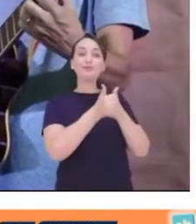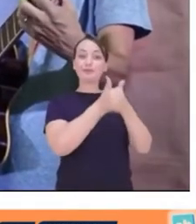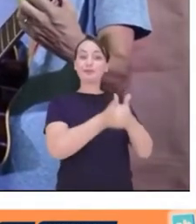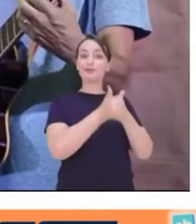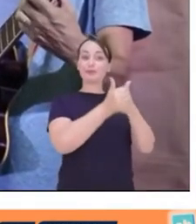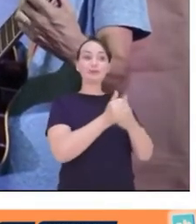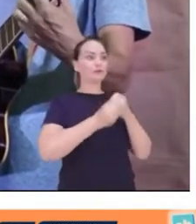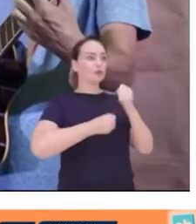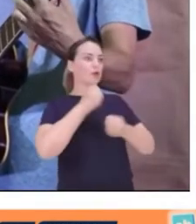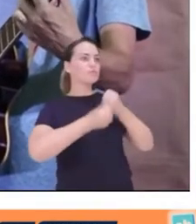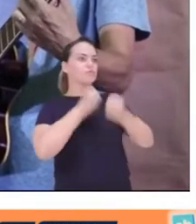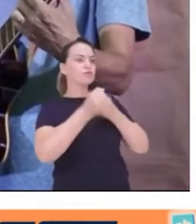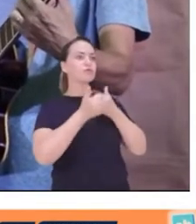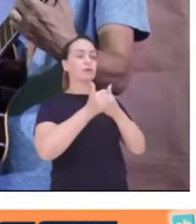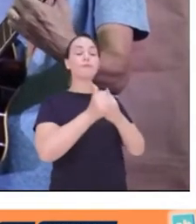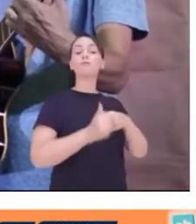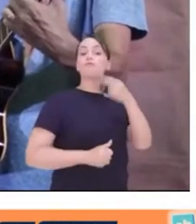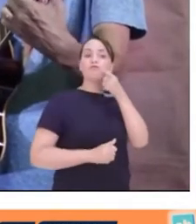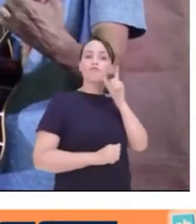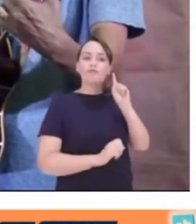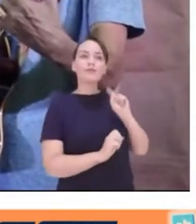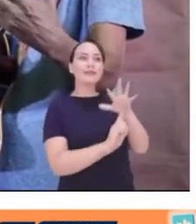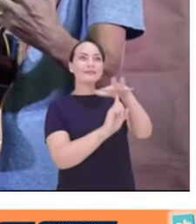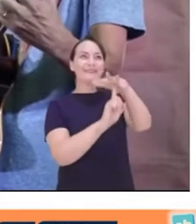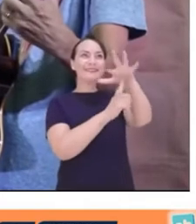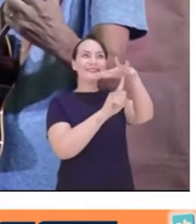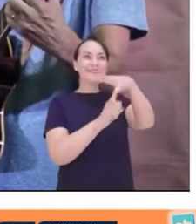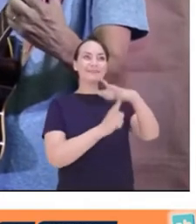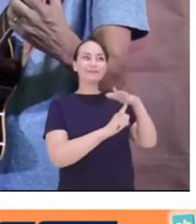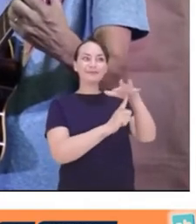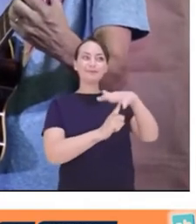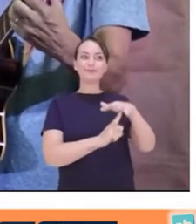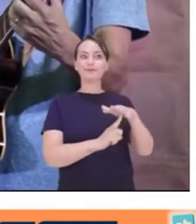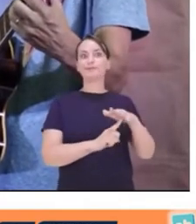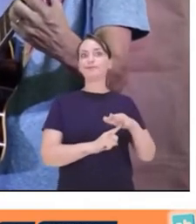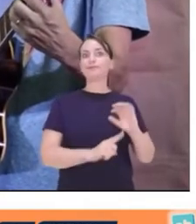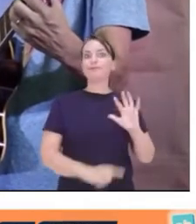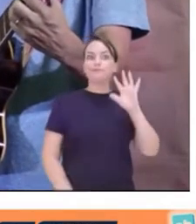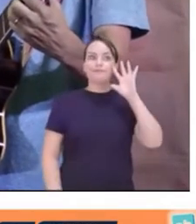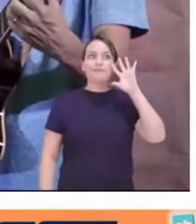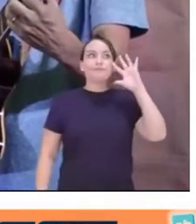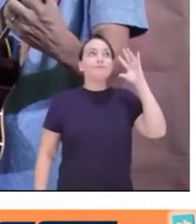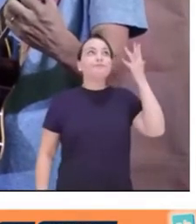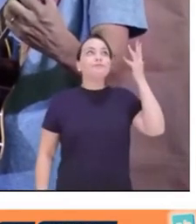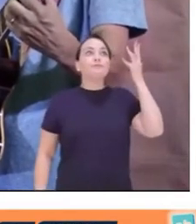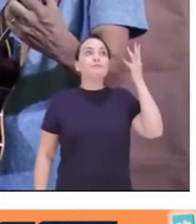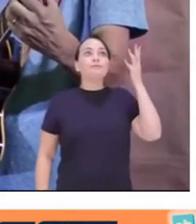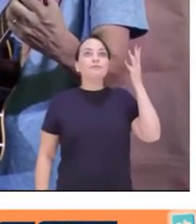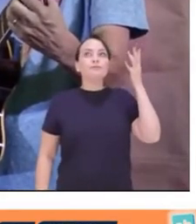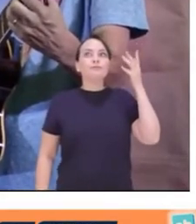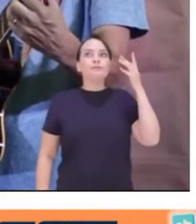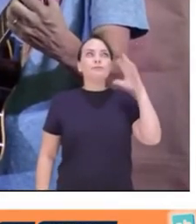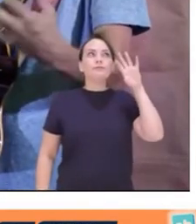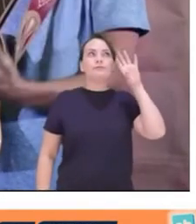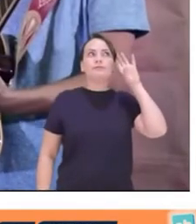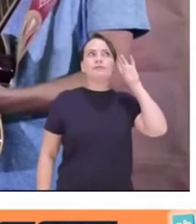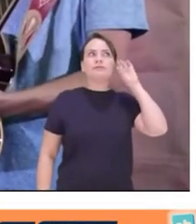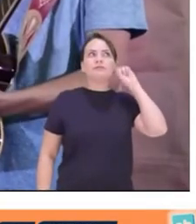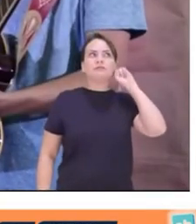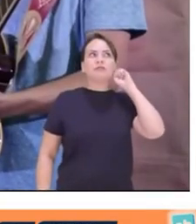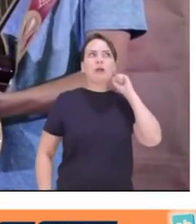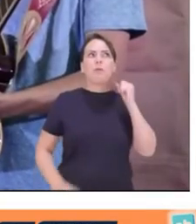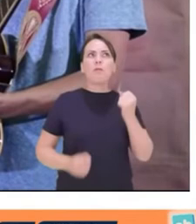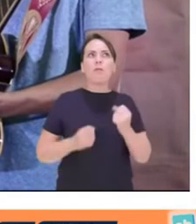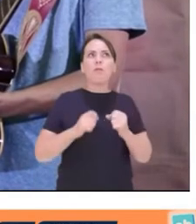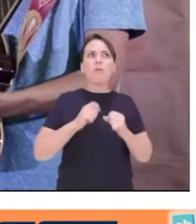Manuel para ver se conseguia pegar o tal helicóptero. Mas, de repente, eles escutaram uns barulhos.